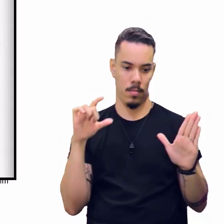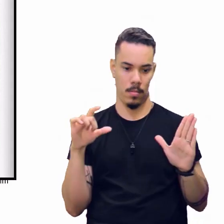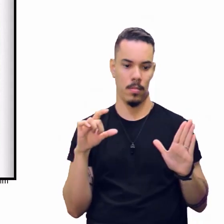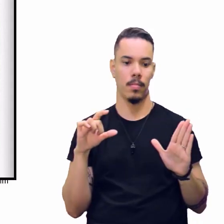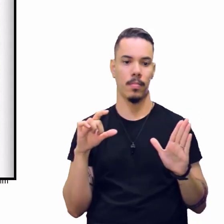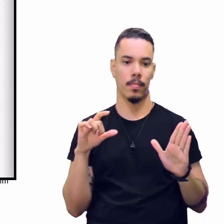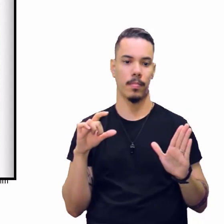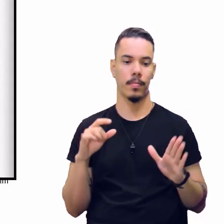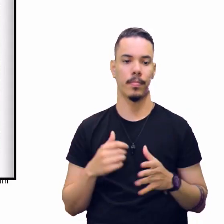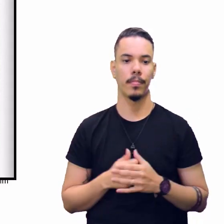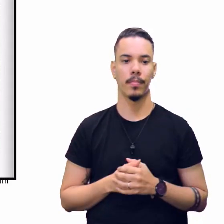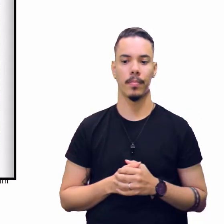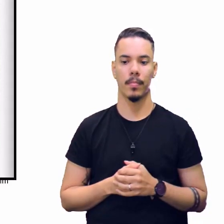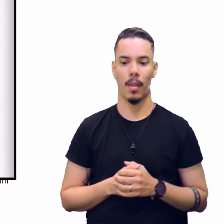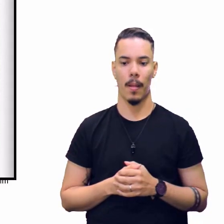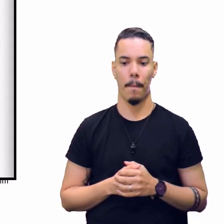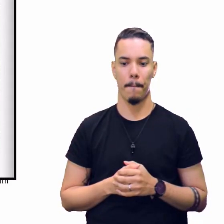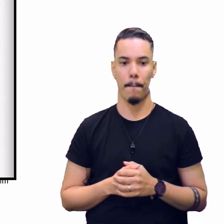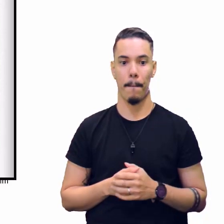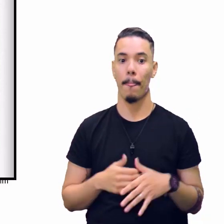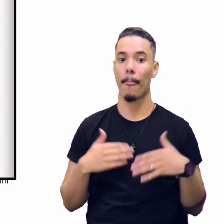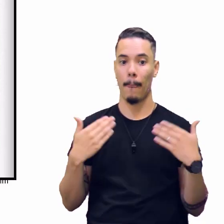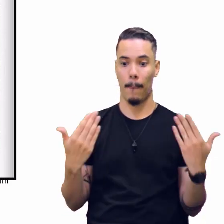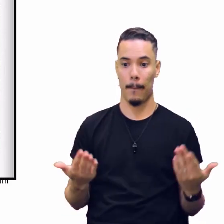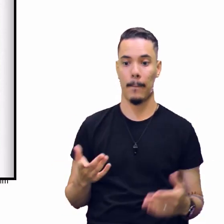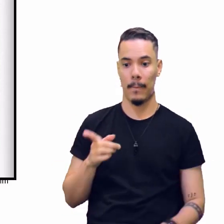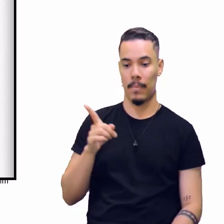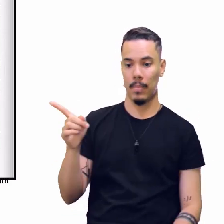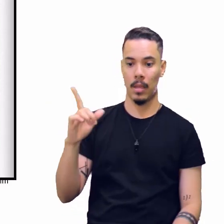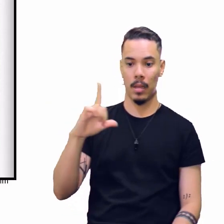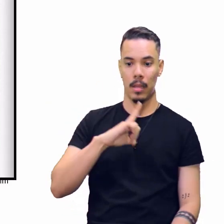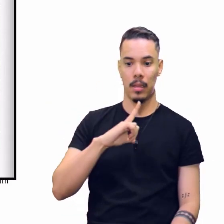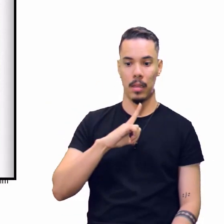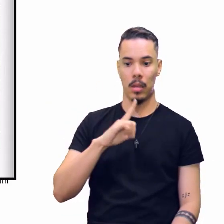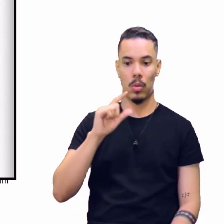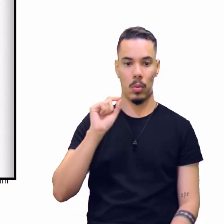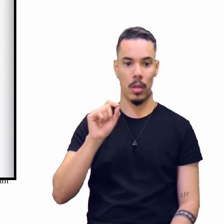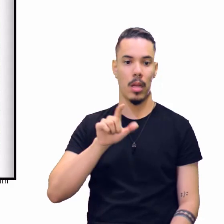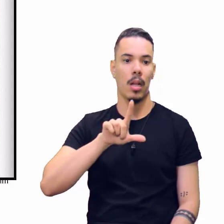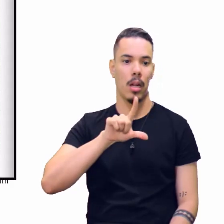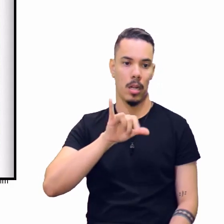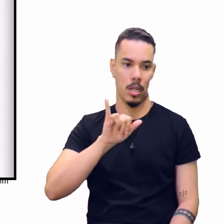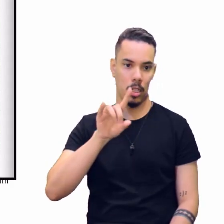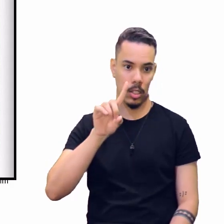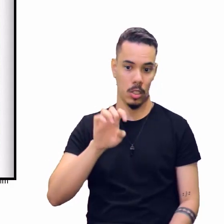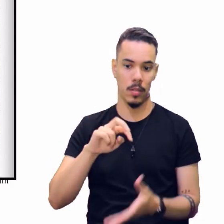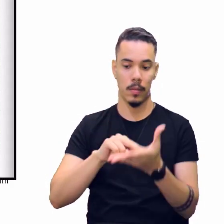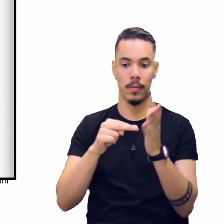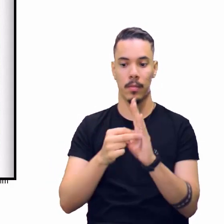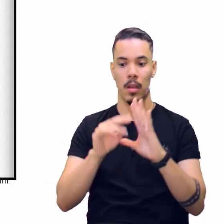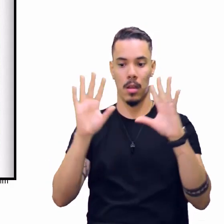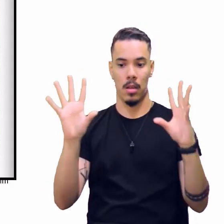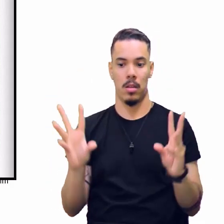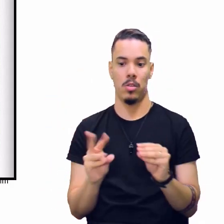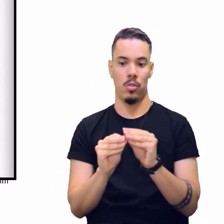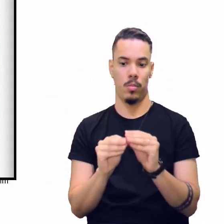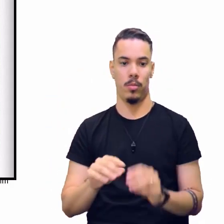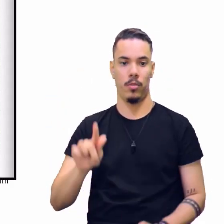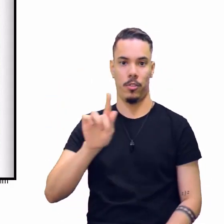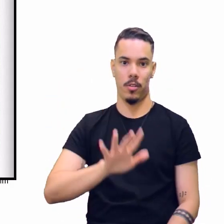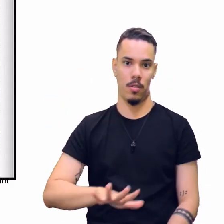essa parte aqui, eu vou ter a LIDE, que vai ter o resumo geral da